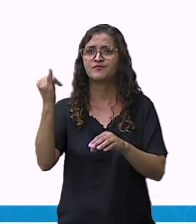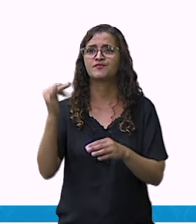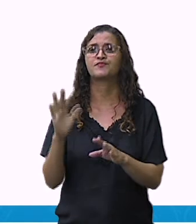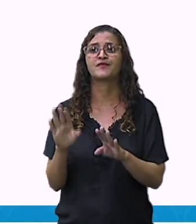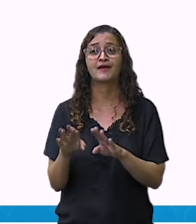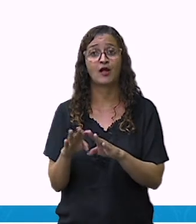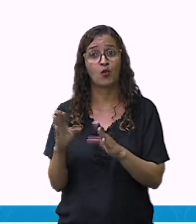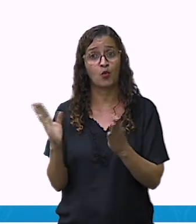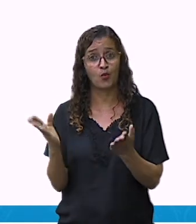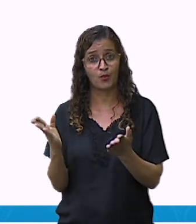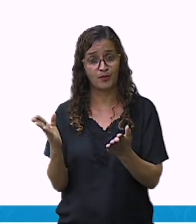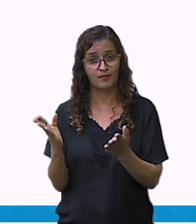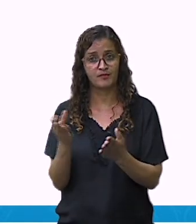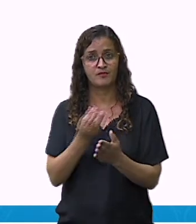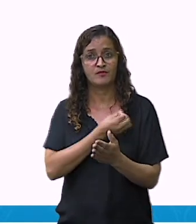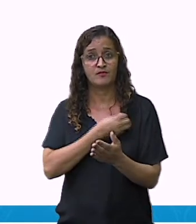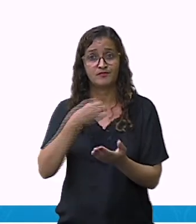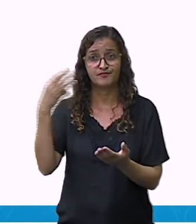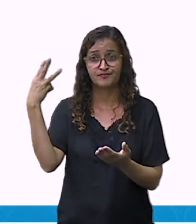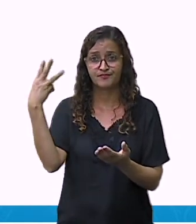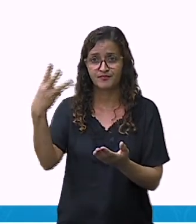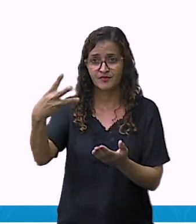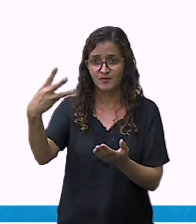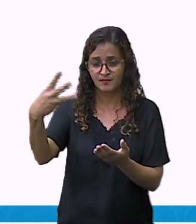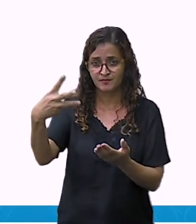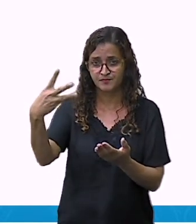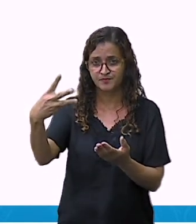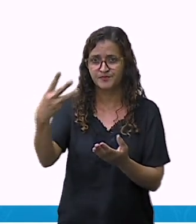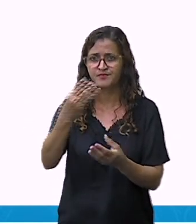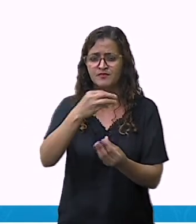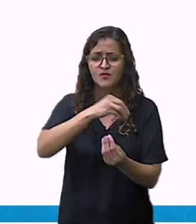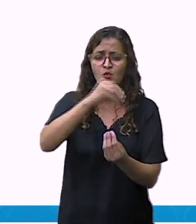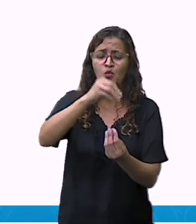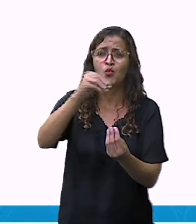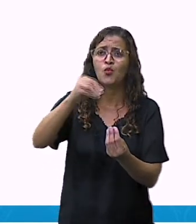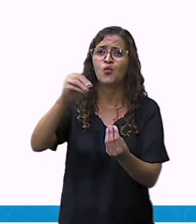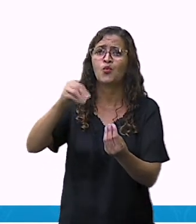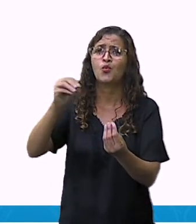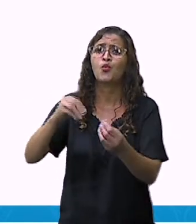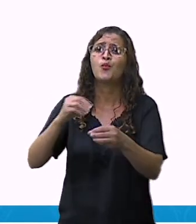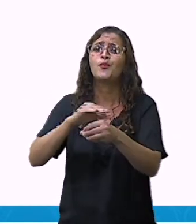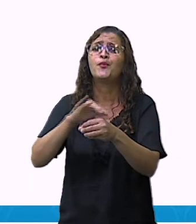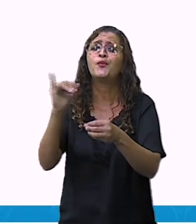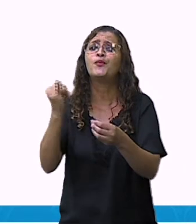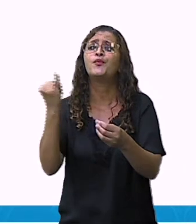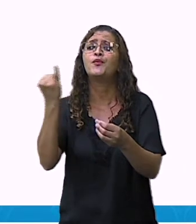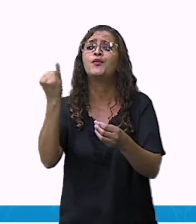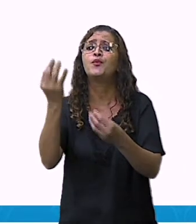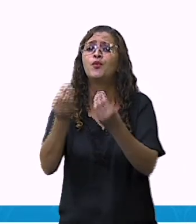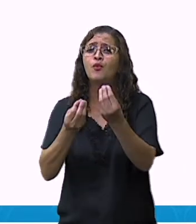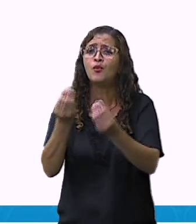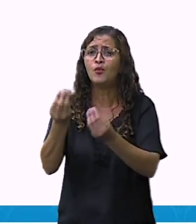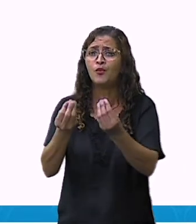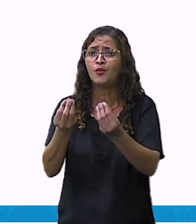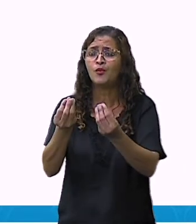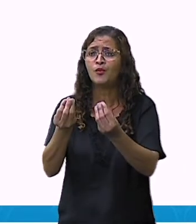Então, nós falamos o quê? Que com os fungos, a importância deles são